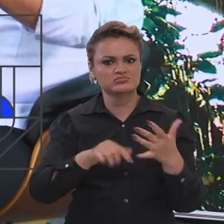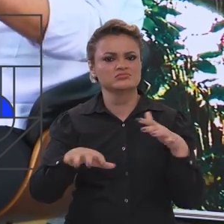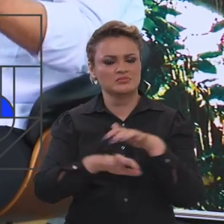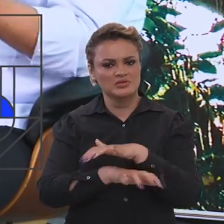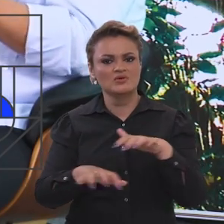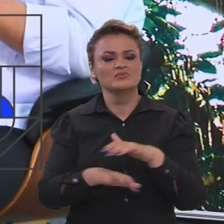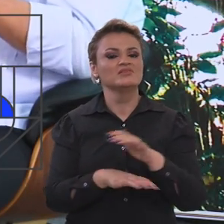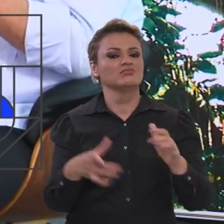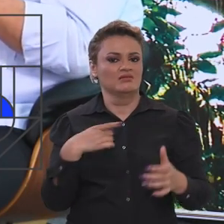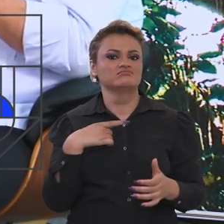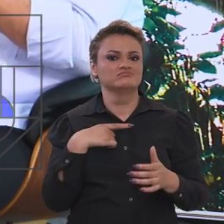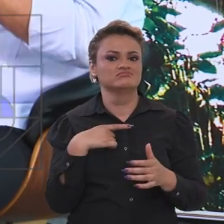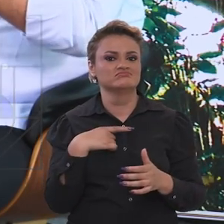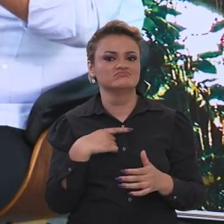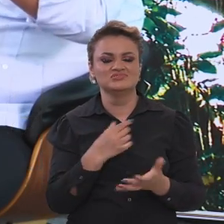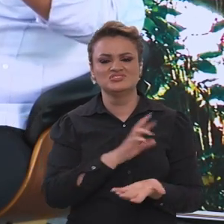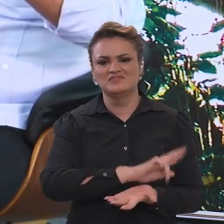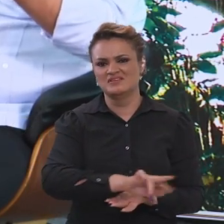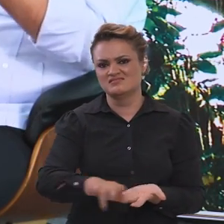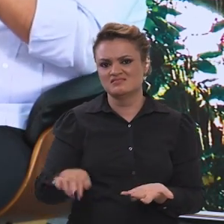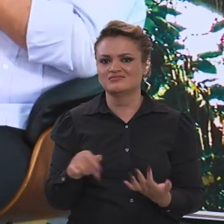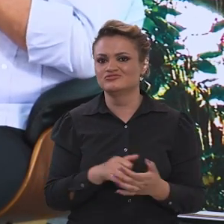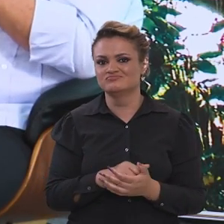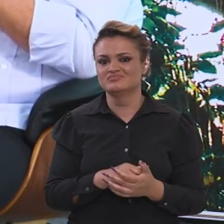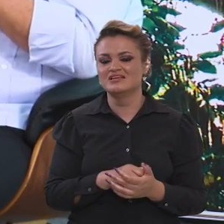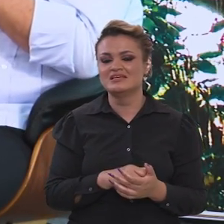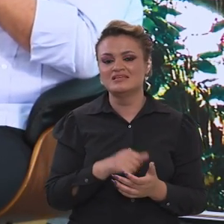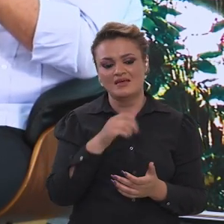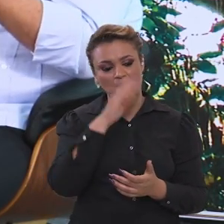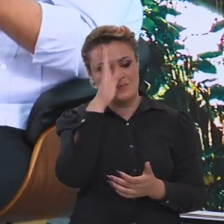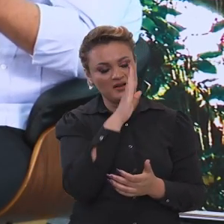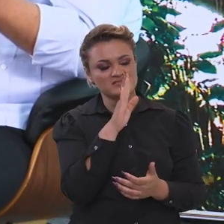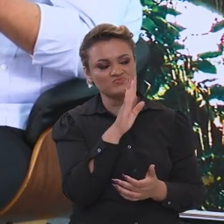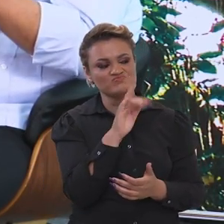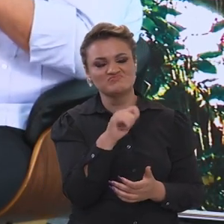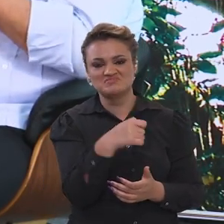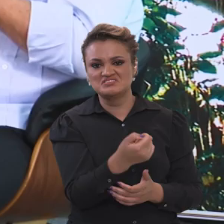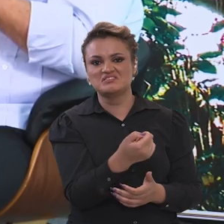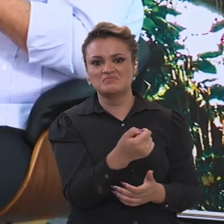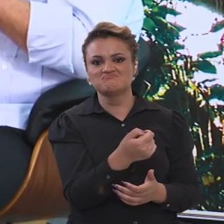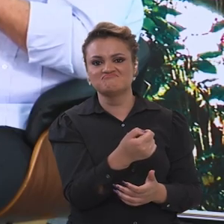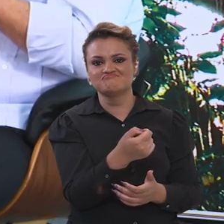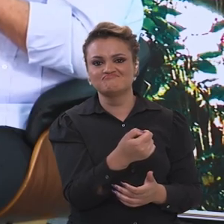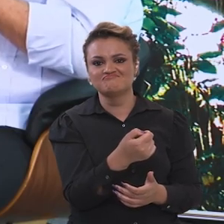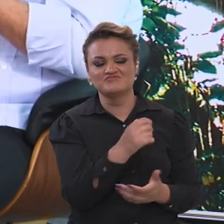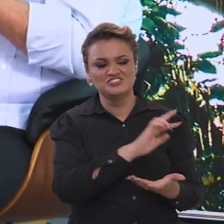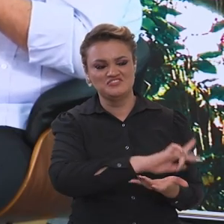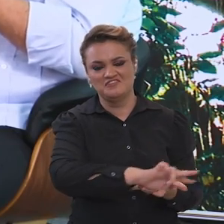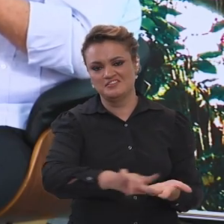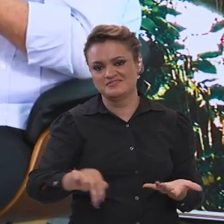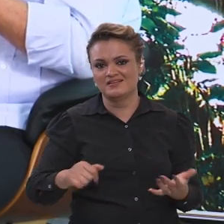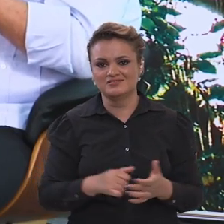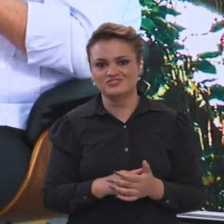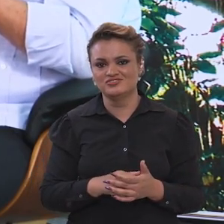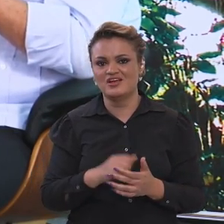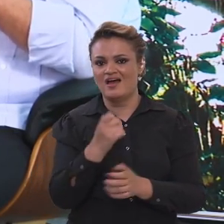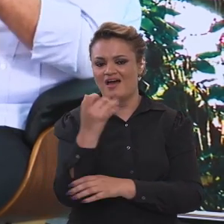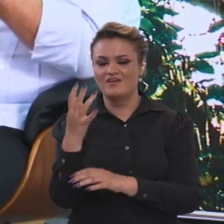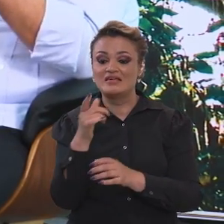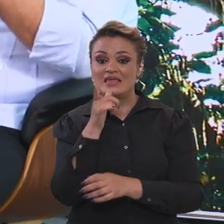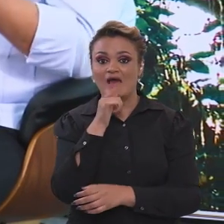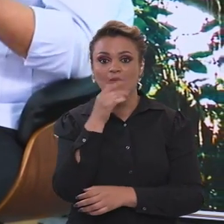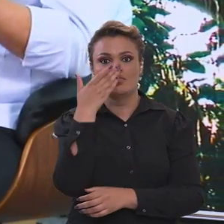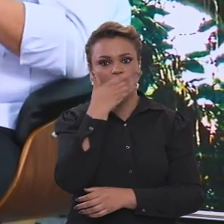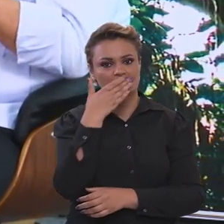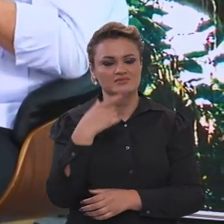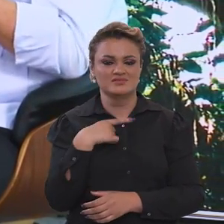forma, os Pampas, todos esses biomas compõem uma biodiversidade que transforma o Brasil no país com a maior biodiversidade do mundo e